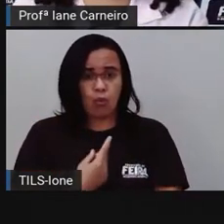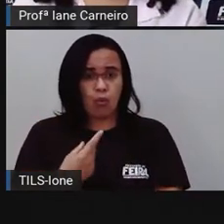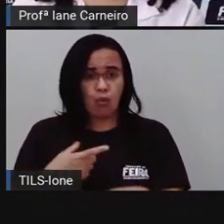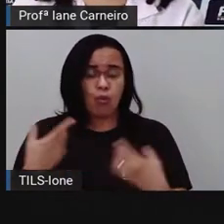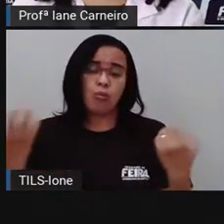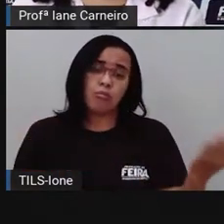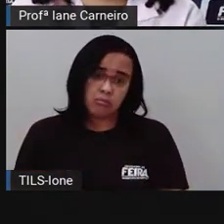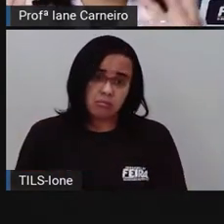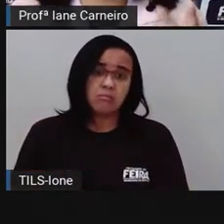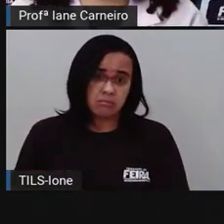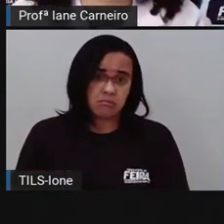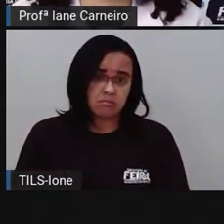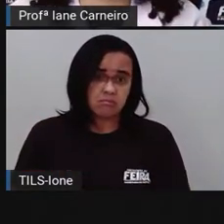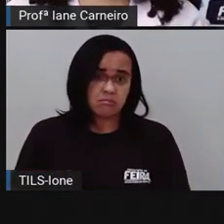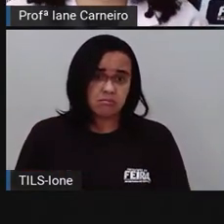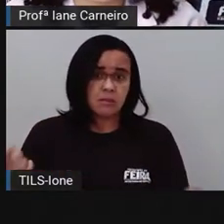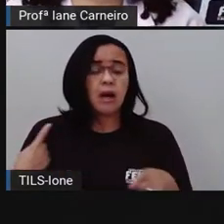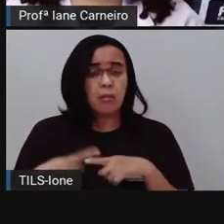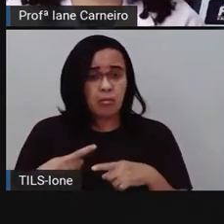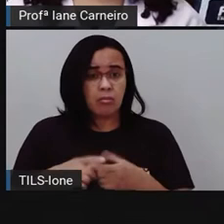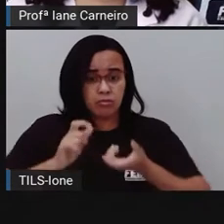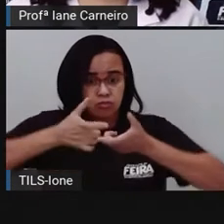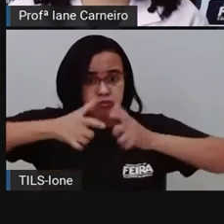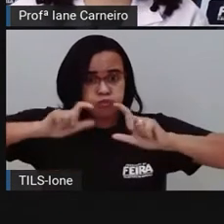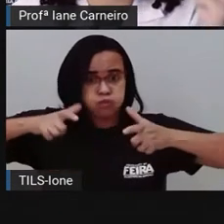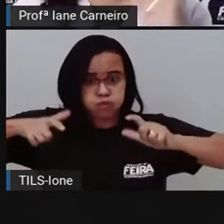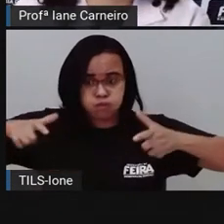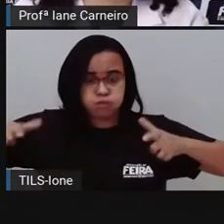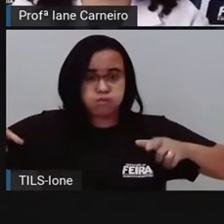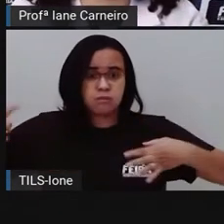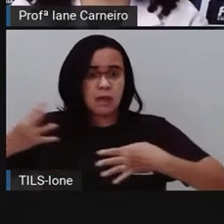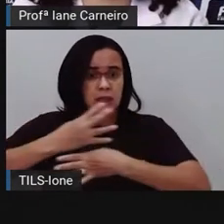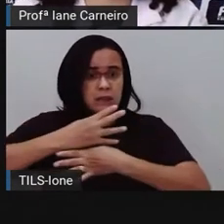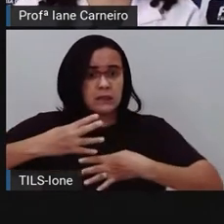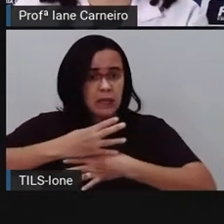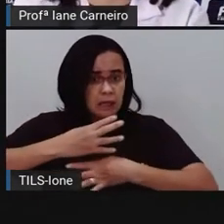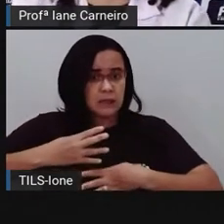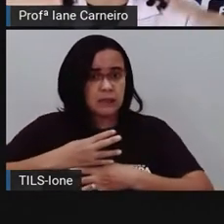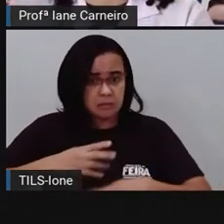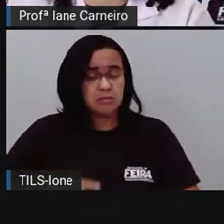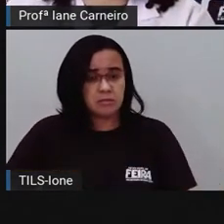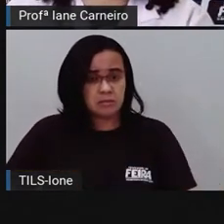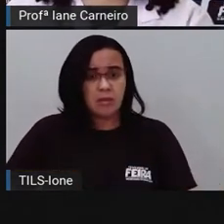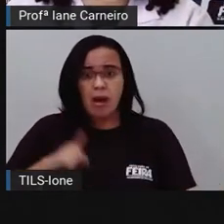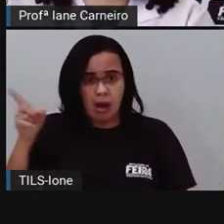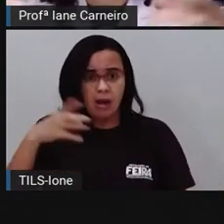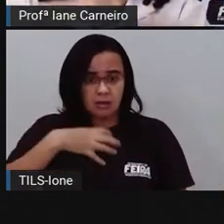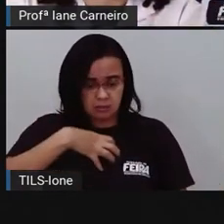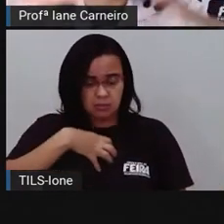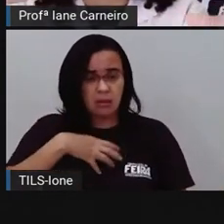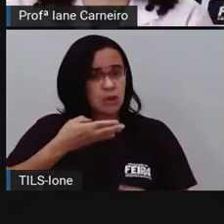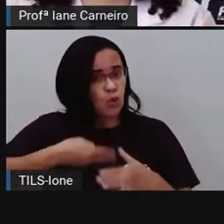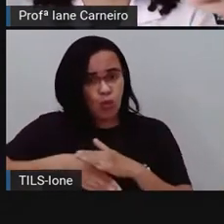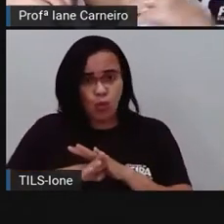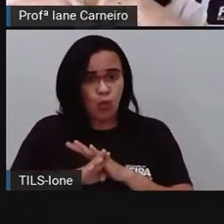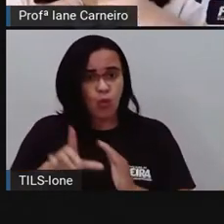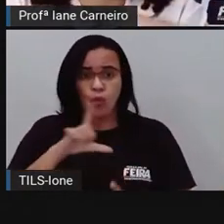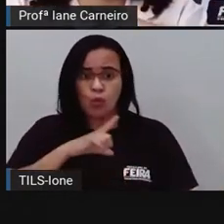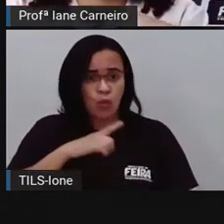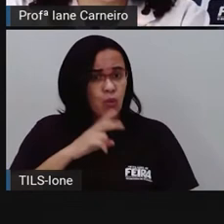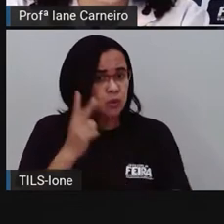Acontece... É comum acontecer episódios como esse lá em Salvador, né? Porque o crescimento da cidade, né? Foi se dando